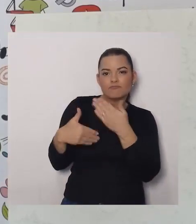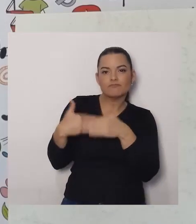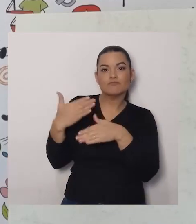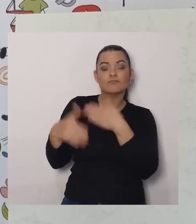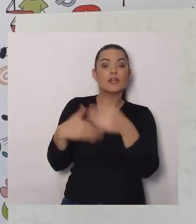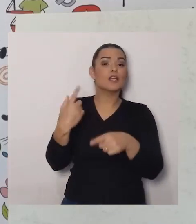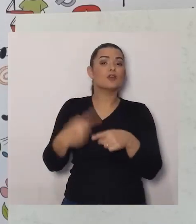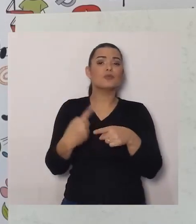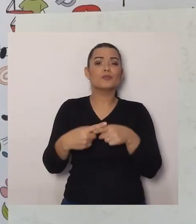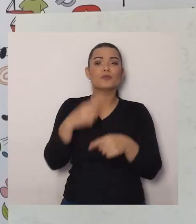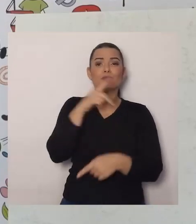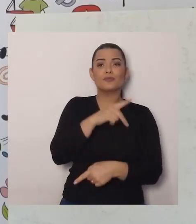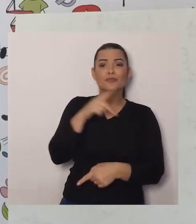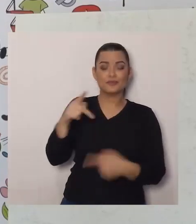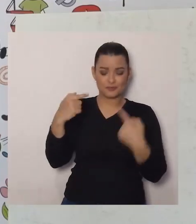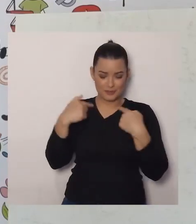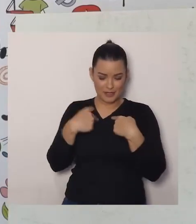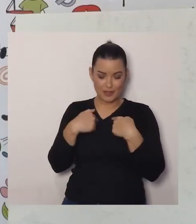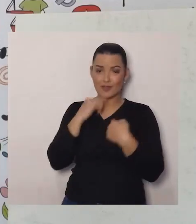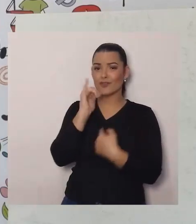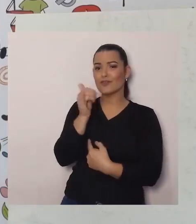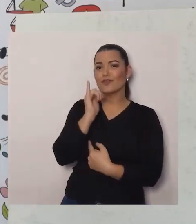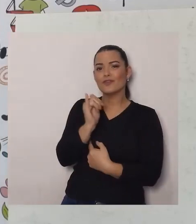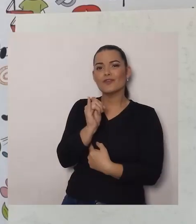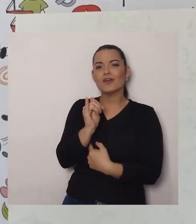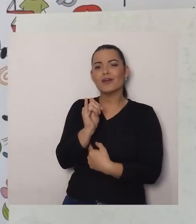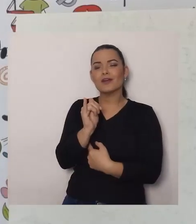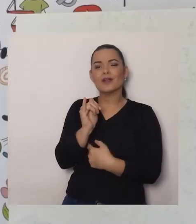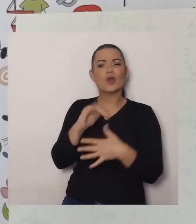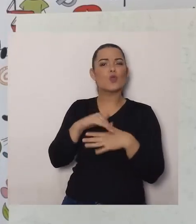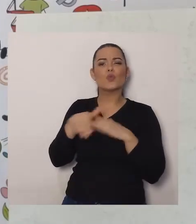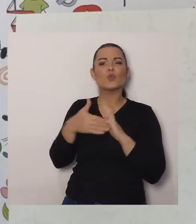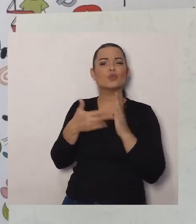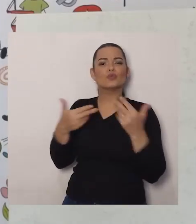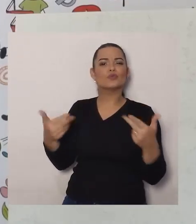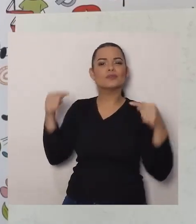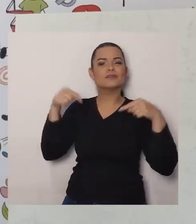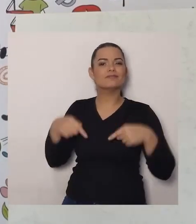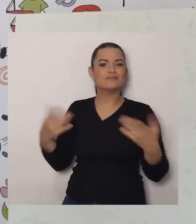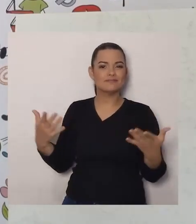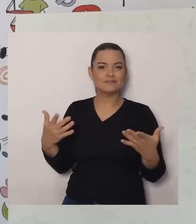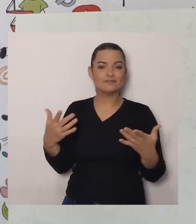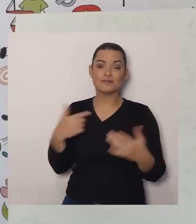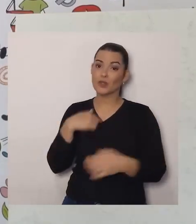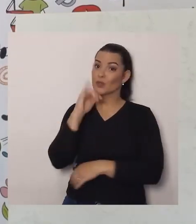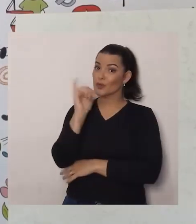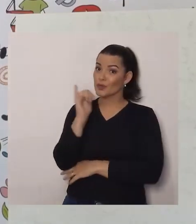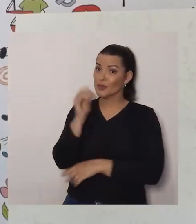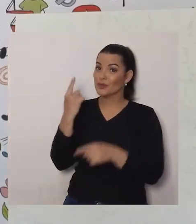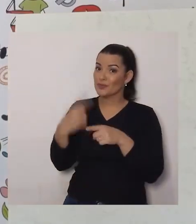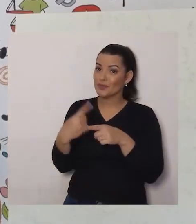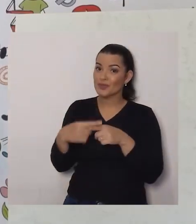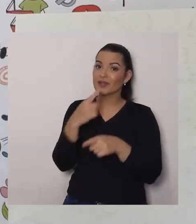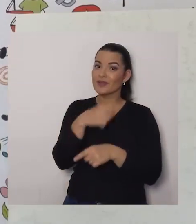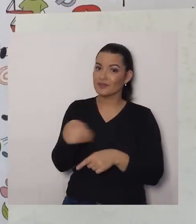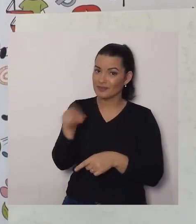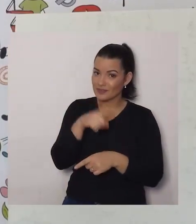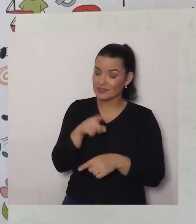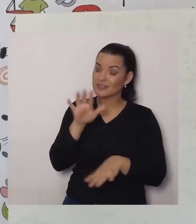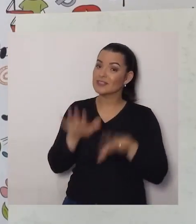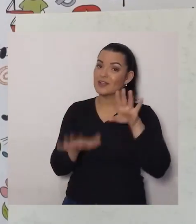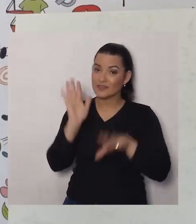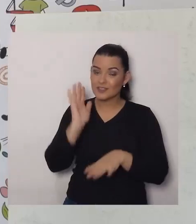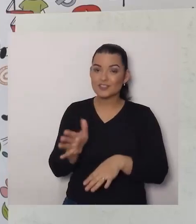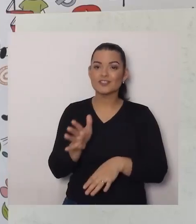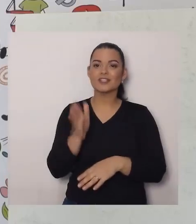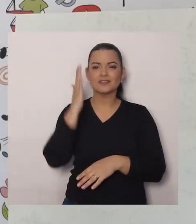Que a Pro, Está falando, Tudo isso aqui, Para vocês? Eu estou, Te contando, Tudo isso, Porque você já deve ter